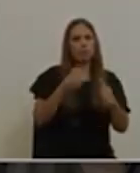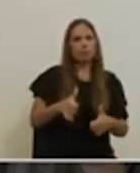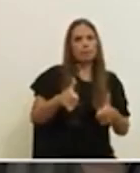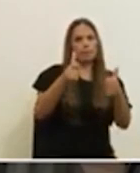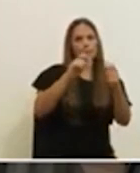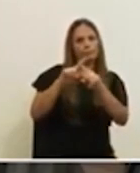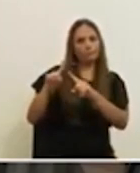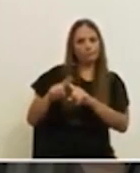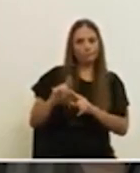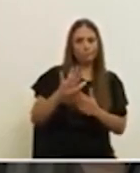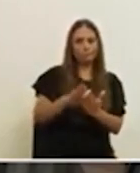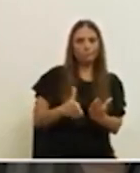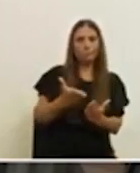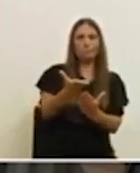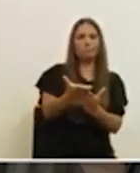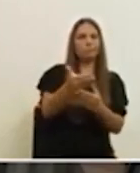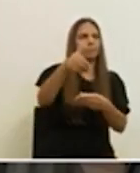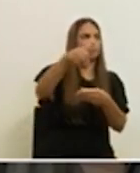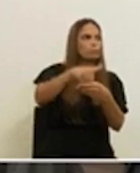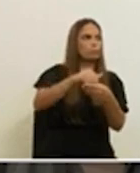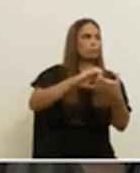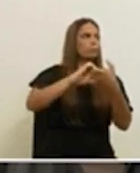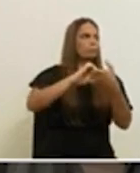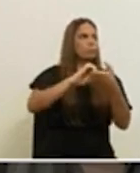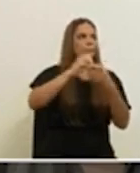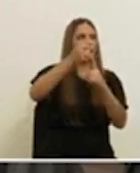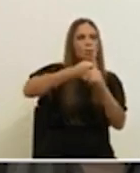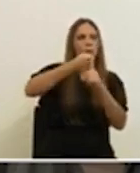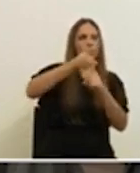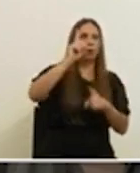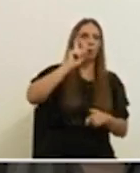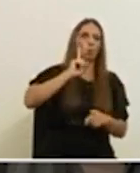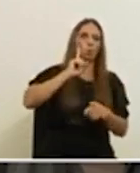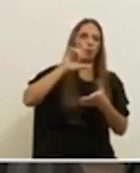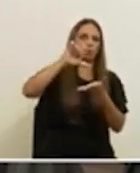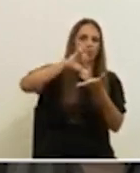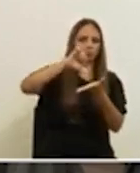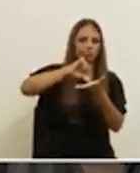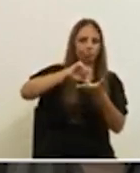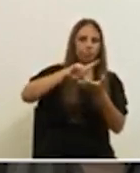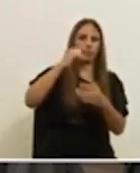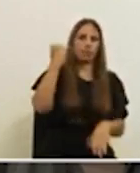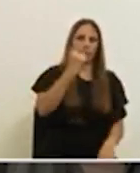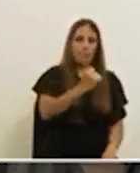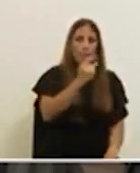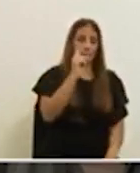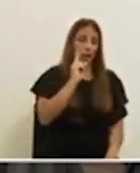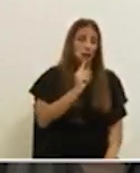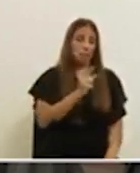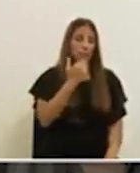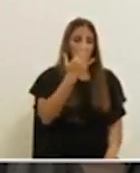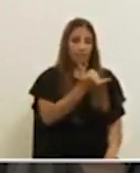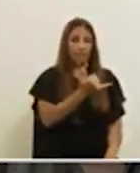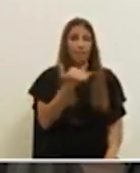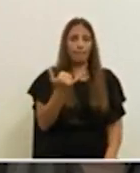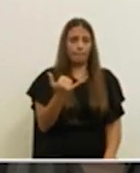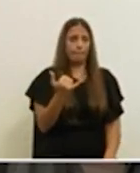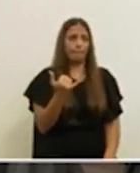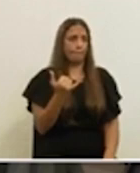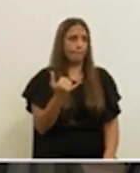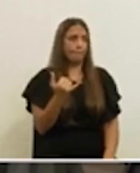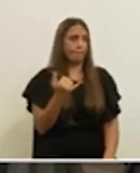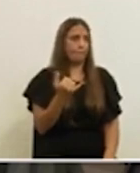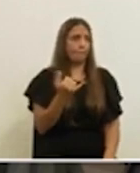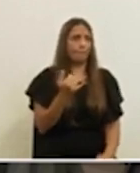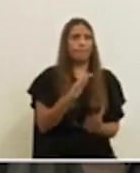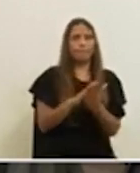Começamos por apresentar um voto de solidariedade com a luta das mulheres irarianas. O assassinato de Mazah Amini, de 22 anos, tida pela polícia